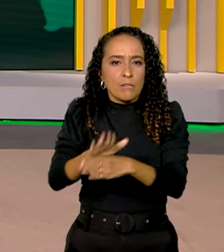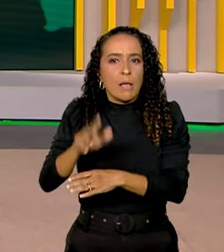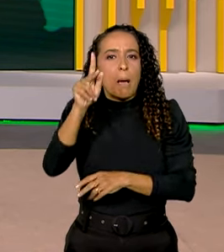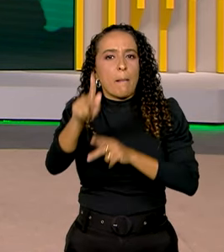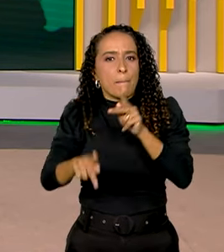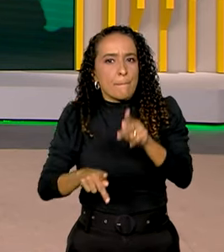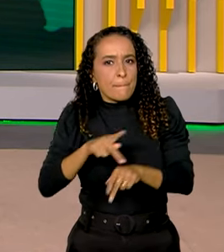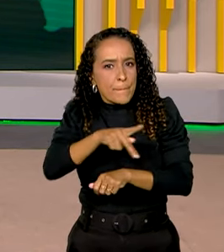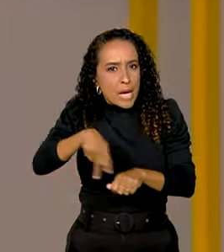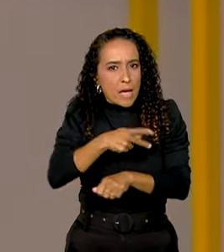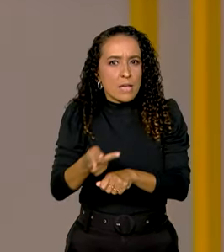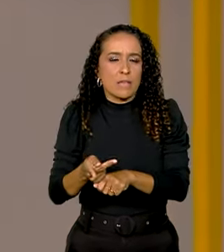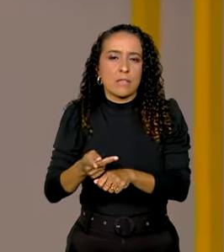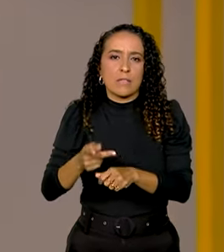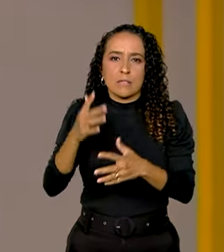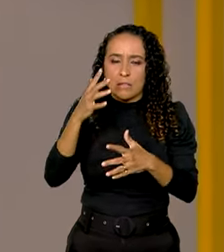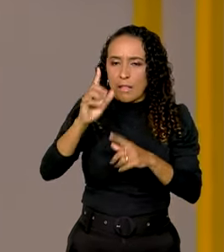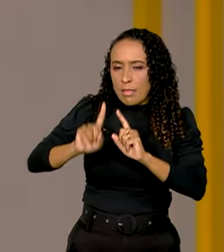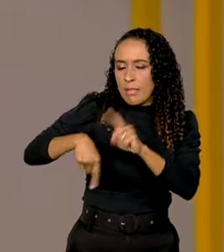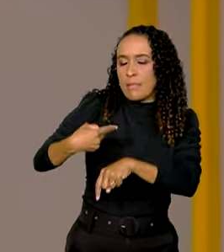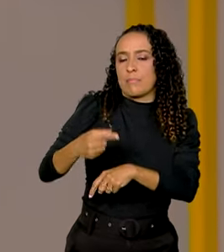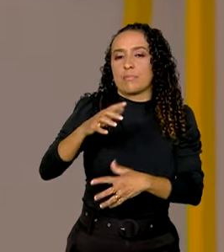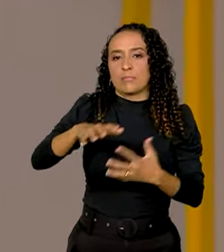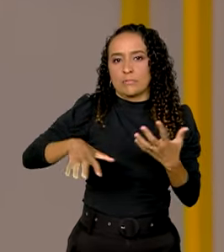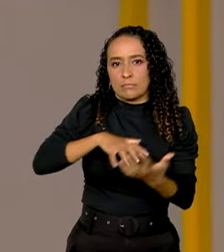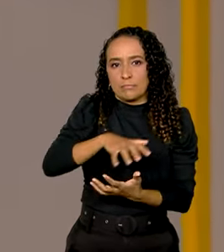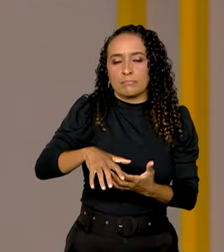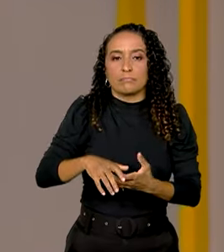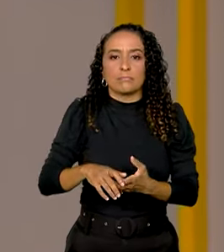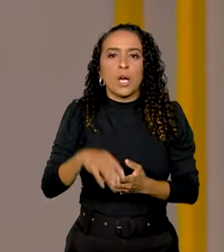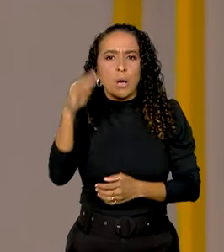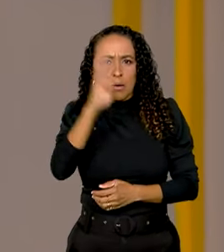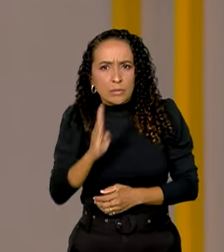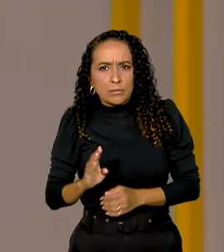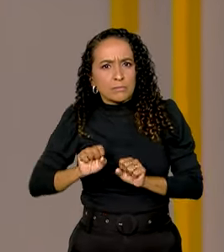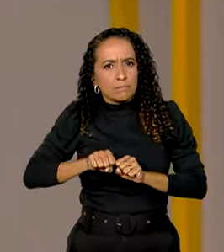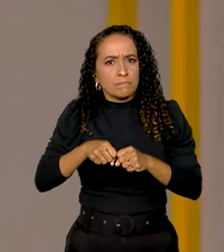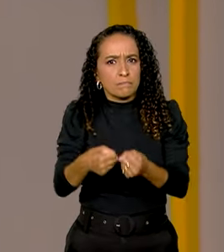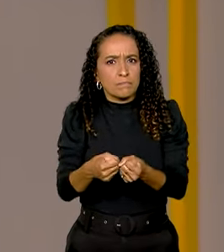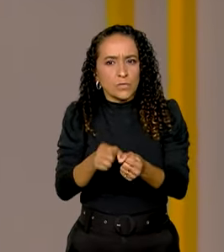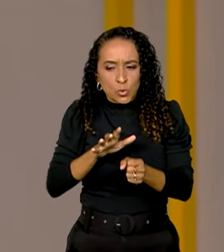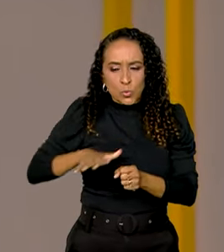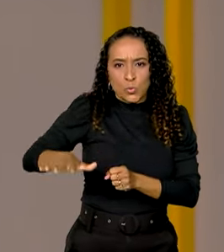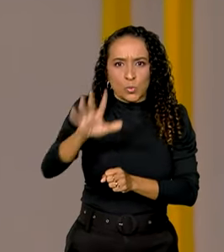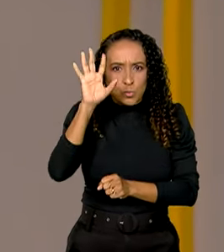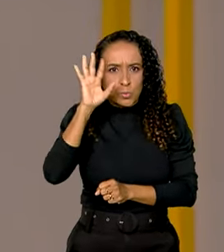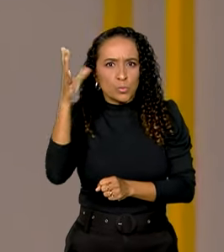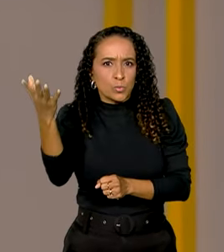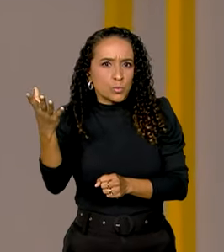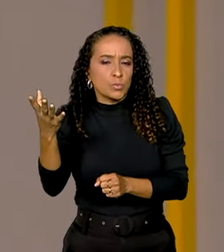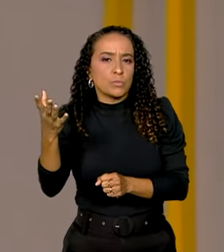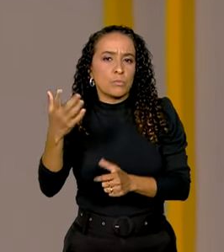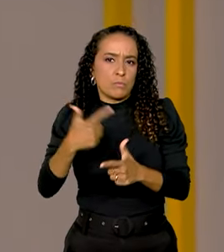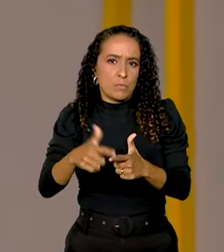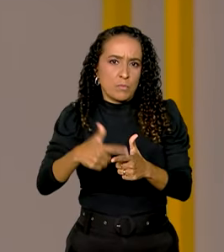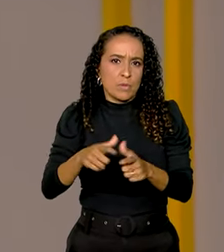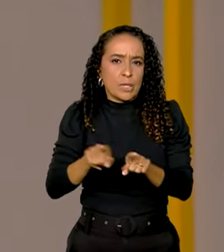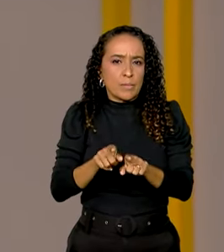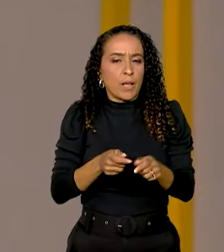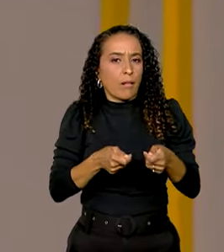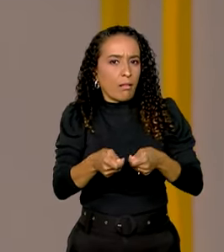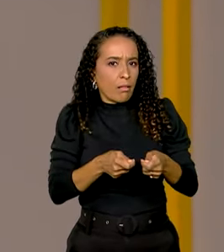pós-conflito. O Brasil defende uma abordagem integrada da prevenção e resolução de conflitos e da